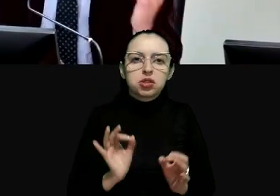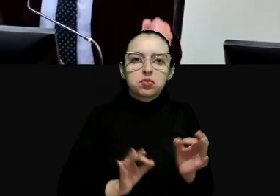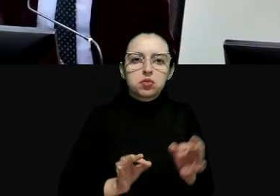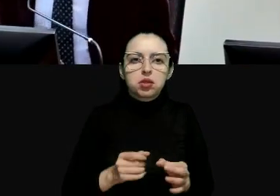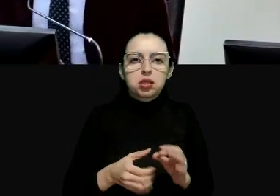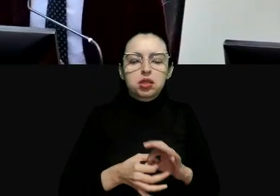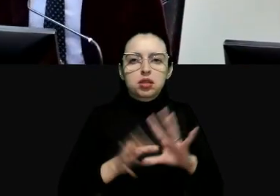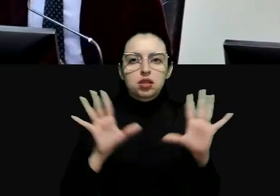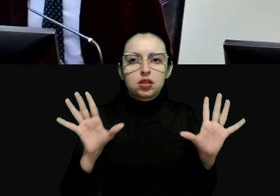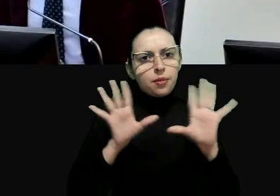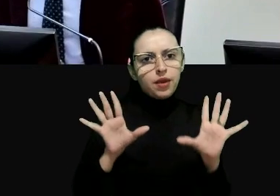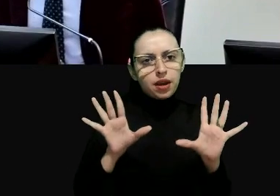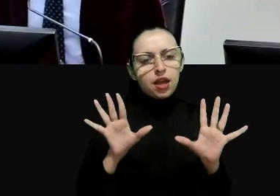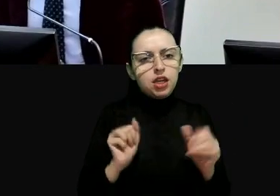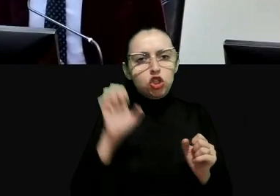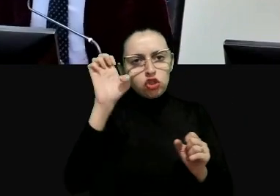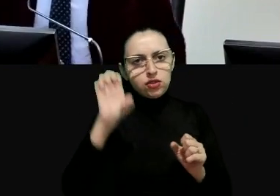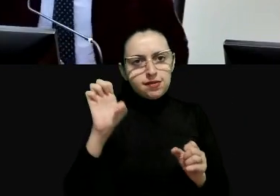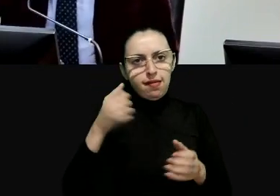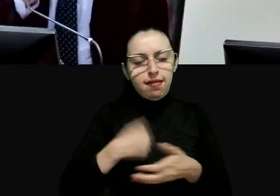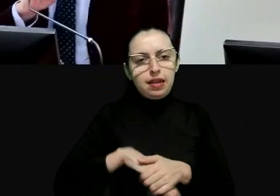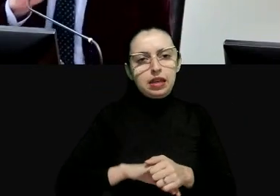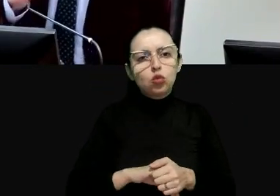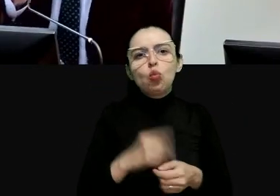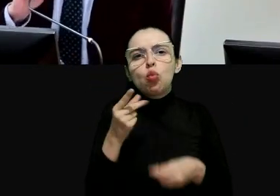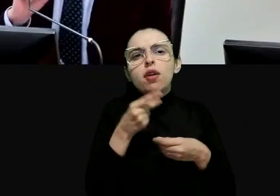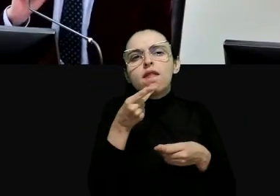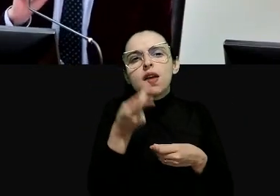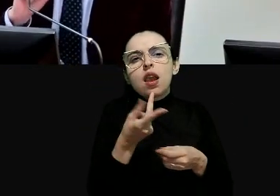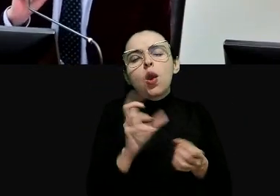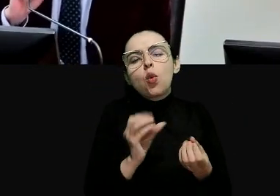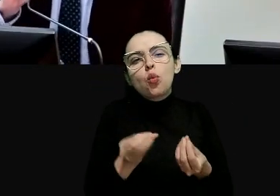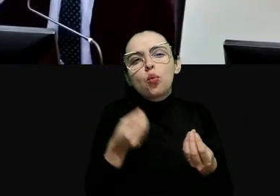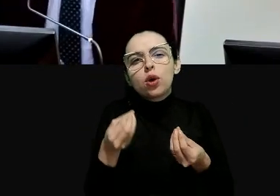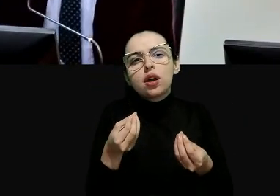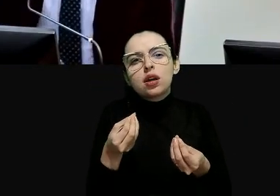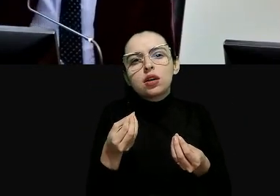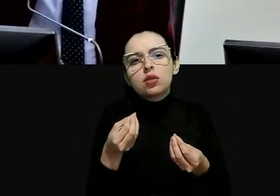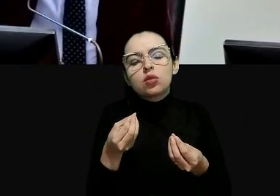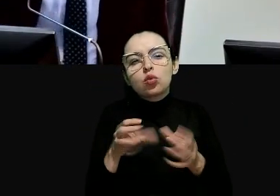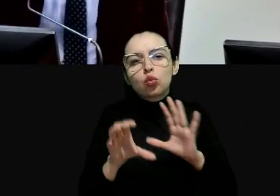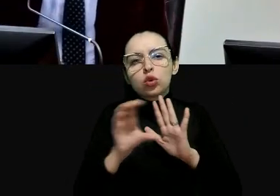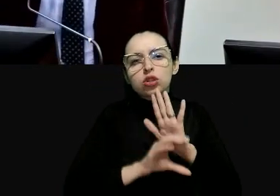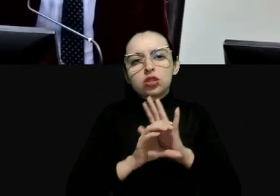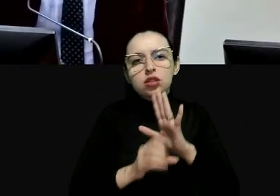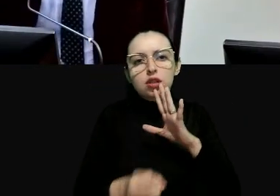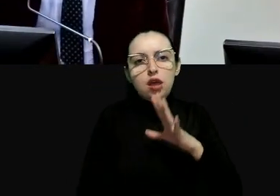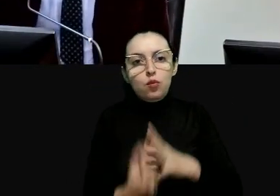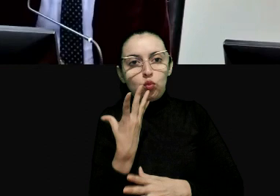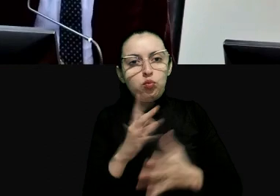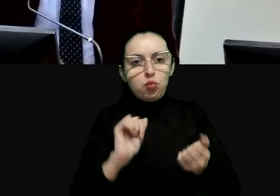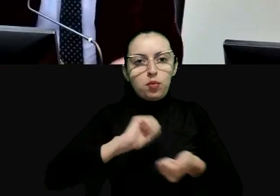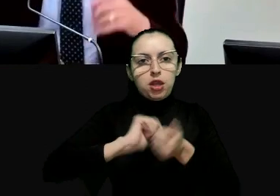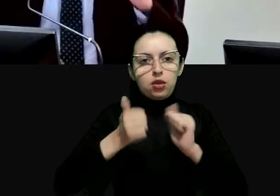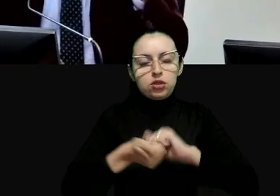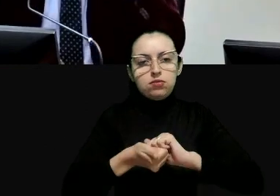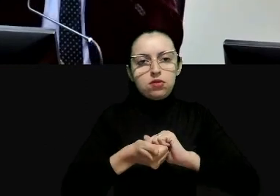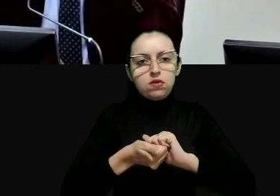seguramente não é um liberalismo de esquerda que quer dizer isso que constitucionalismo transformador